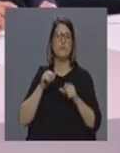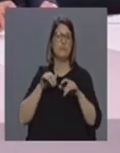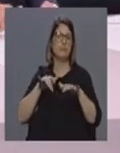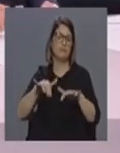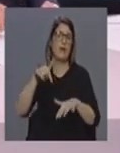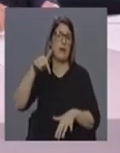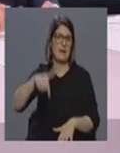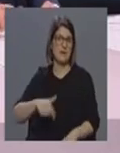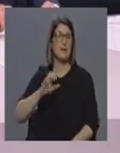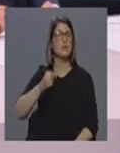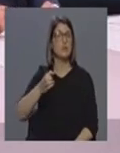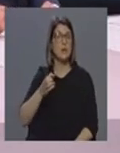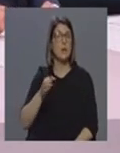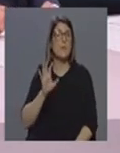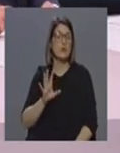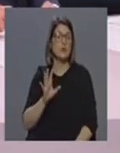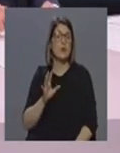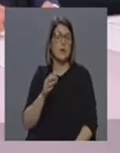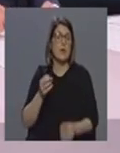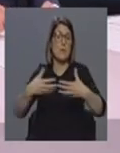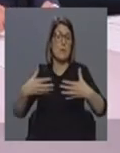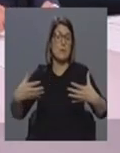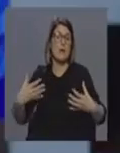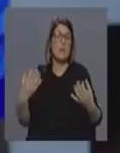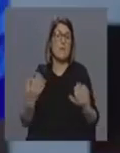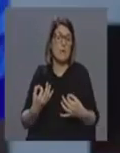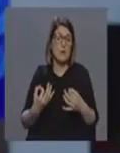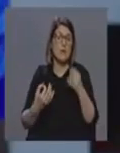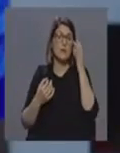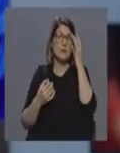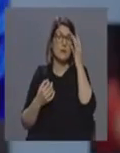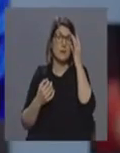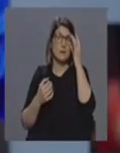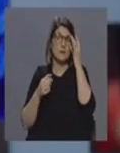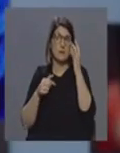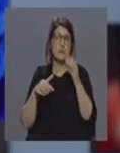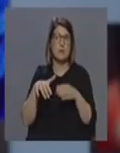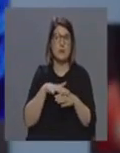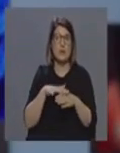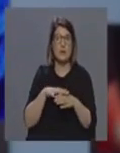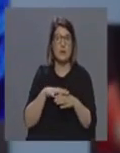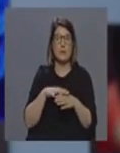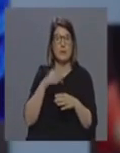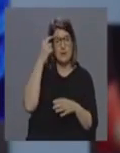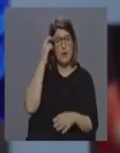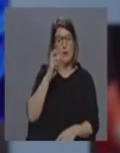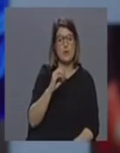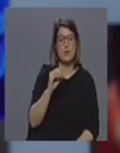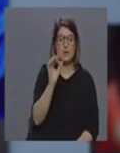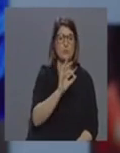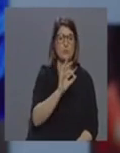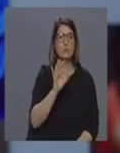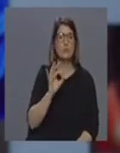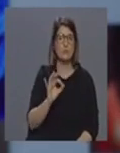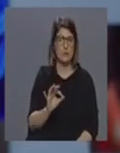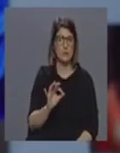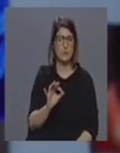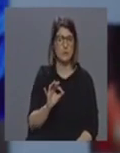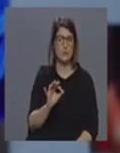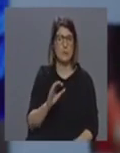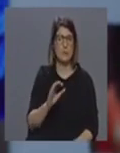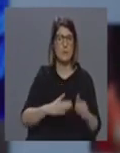mas que entanto tem vindo a evoluir por eu gostava de dizer que na altura quando tínhamos o cenário de impacto era com 80% do pico de incidência